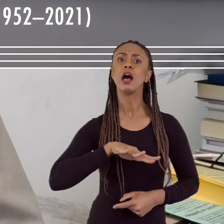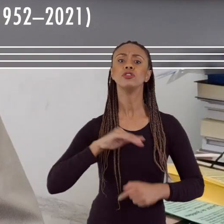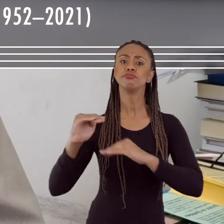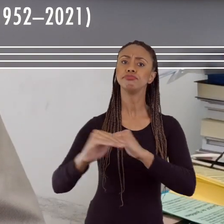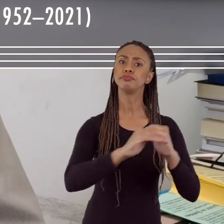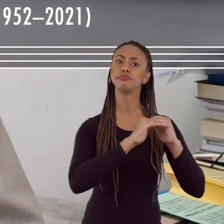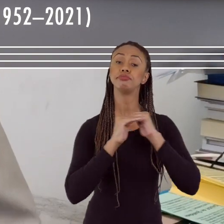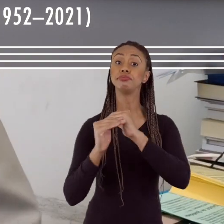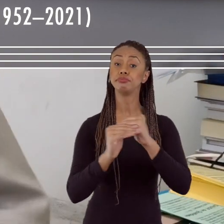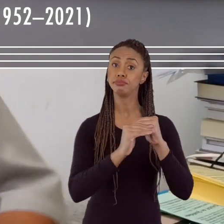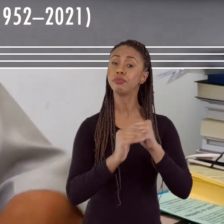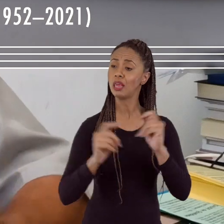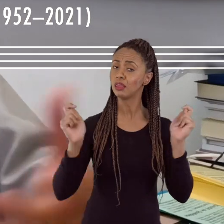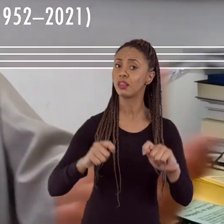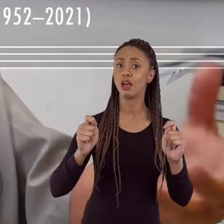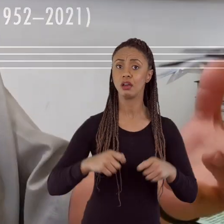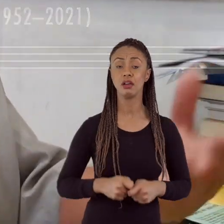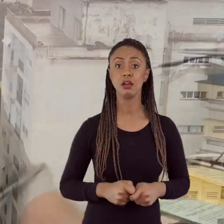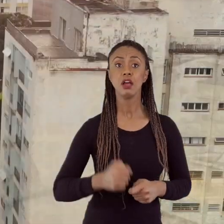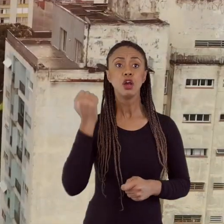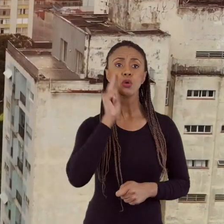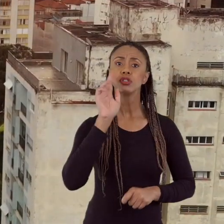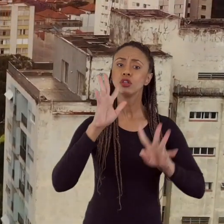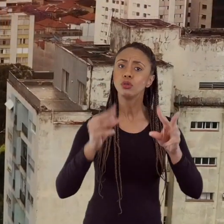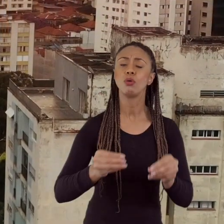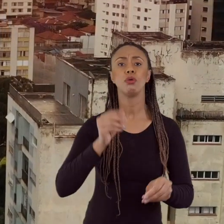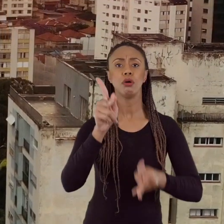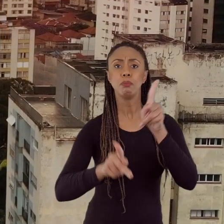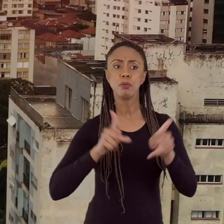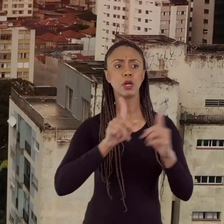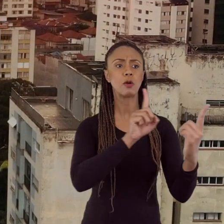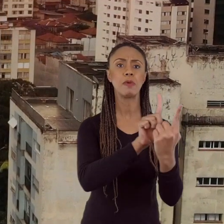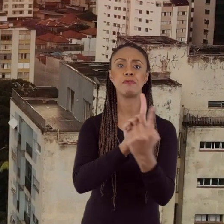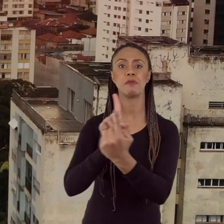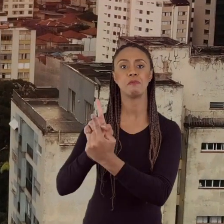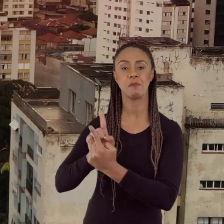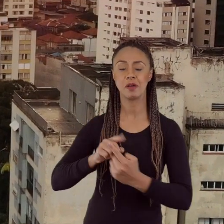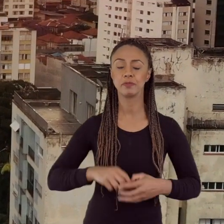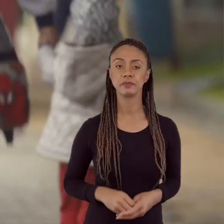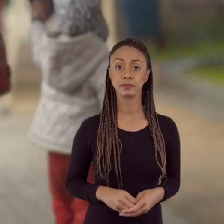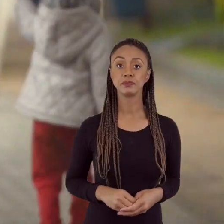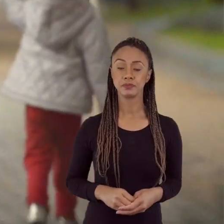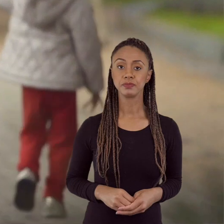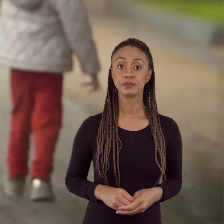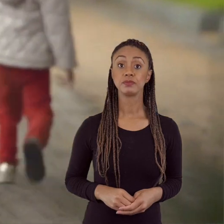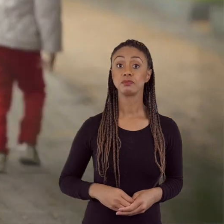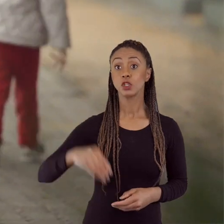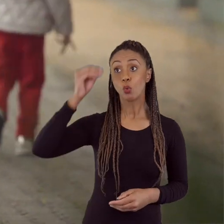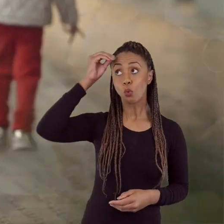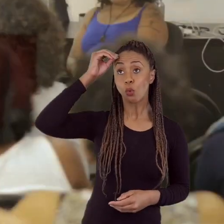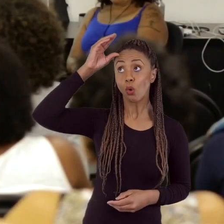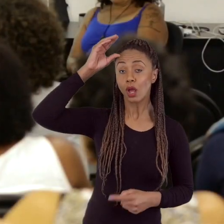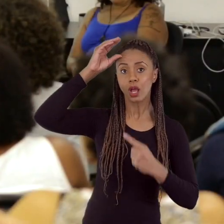igualitária, que ela atenda a todas as pessoas. O conhecimento é um elemento super